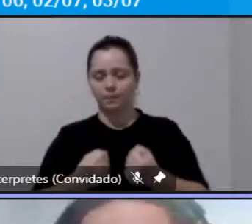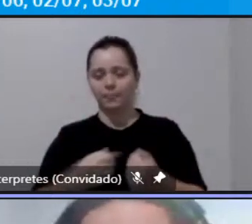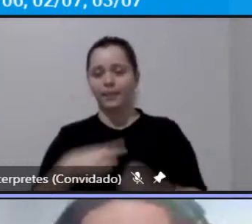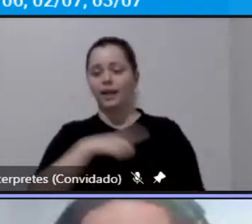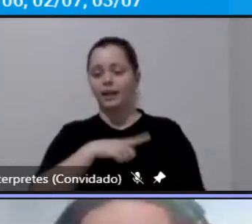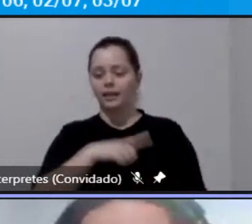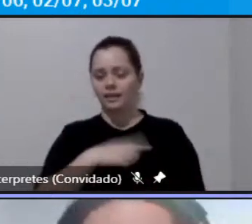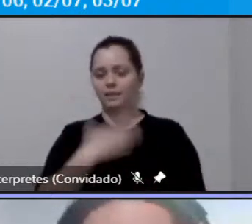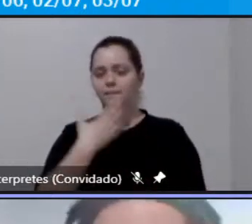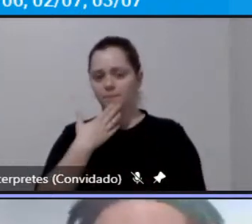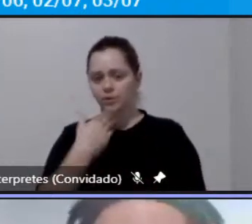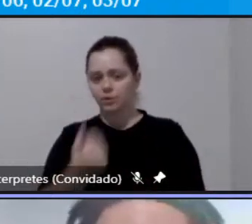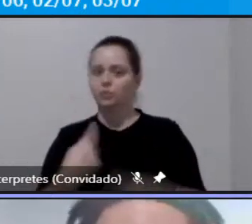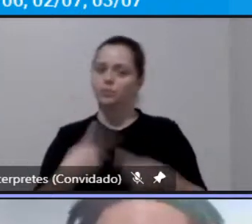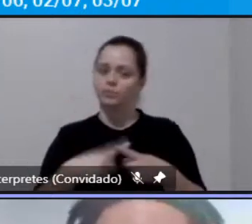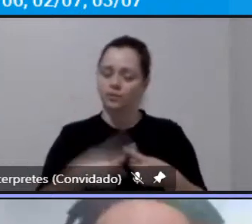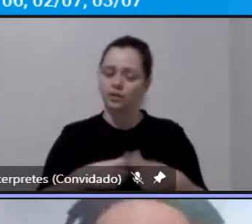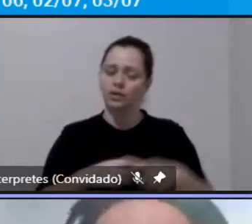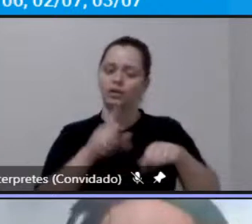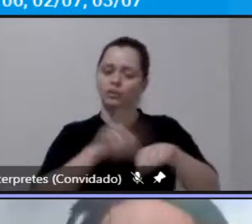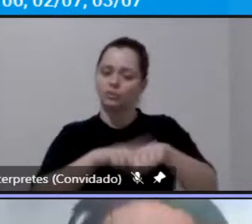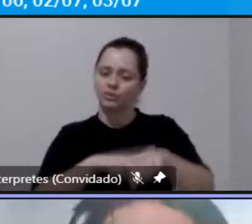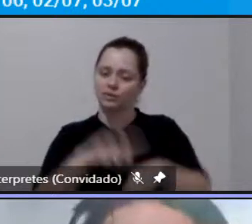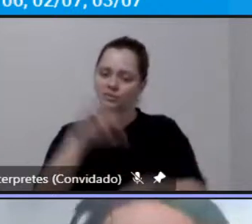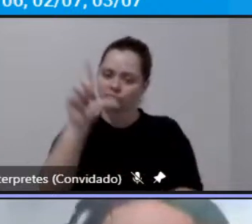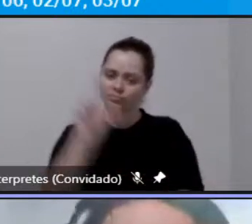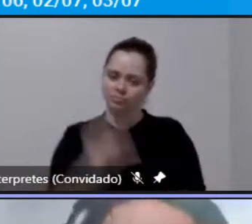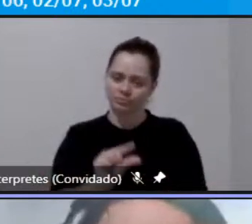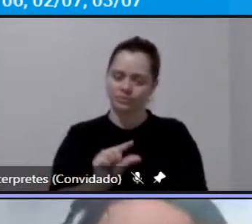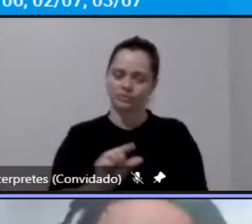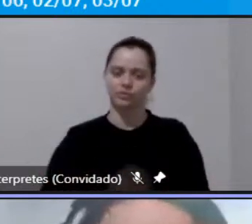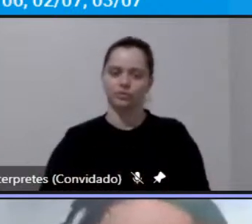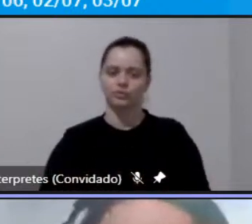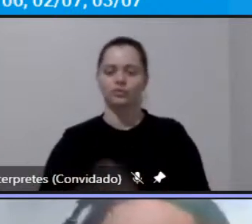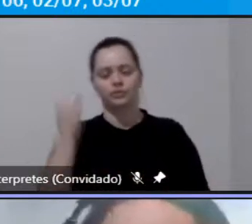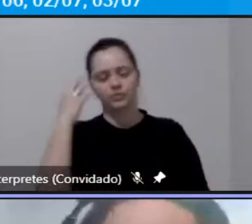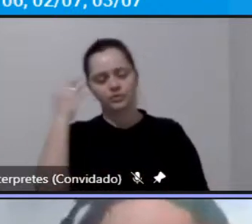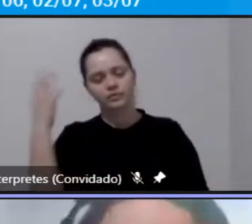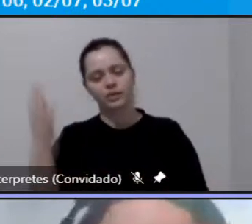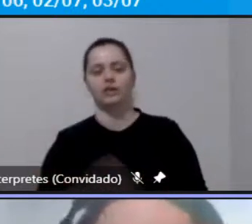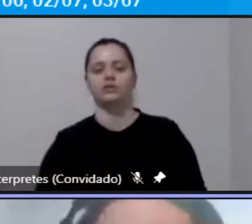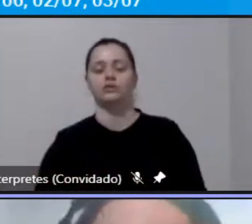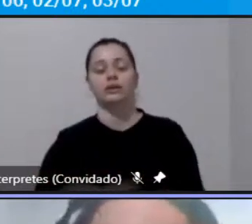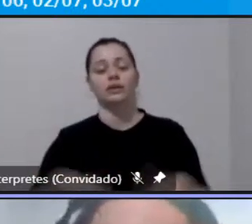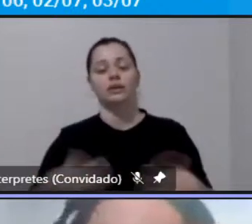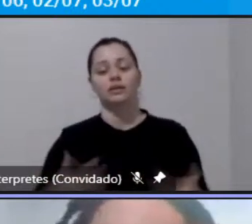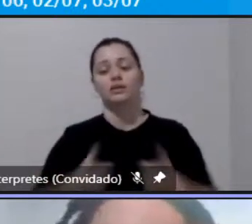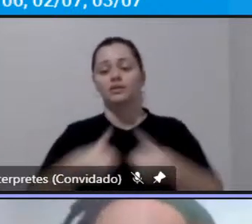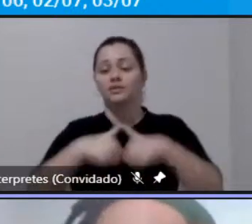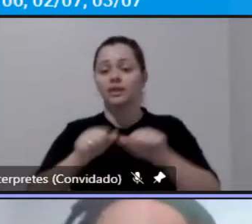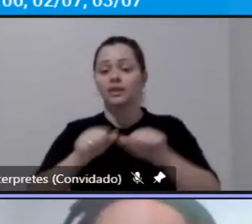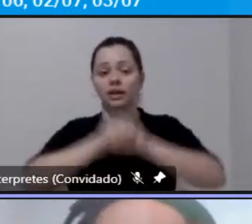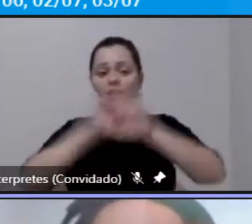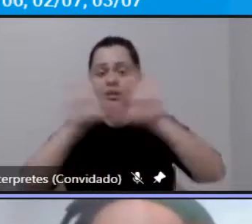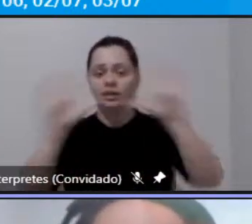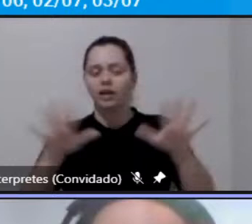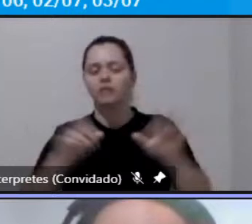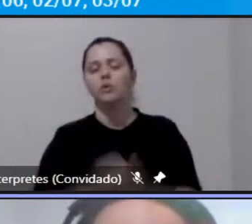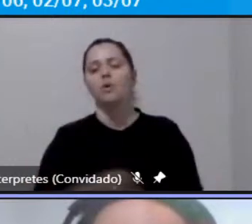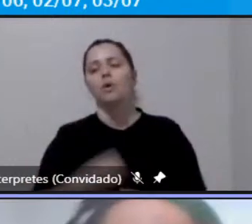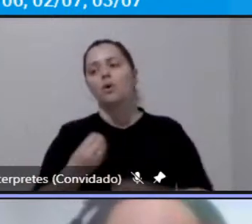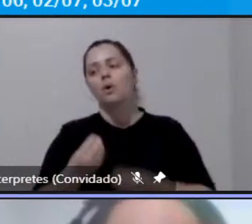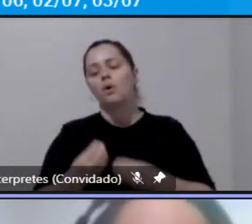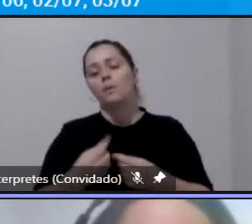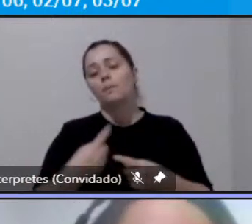preferência é exatamente o tempo de viagem que aqui na região é muito claro que a gente não tem o problema